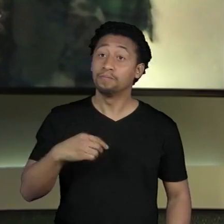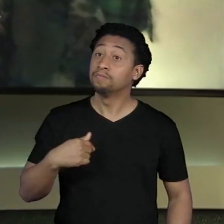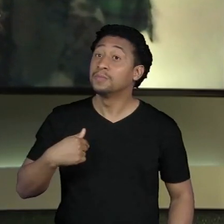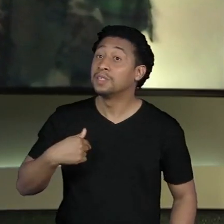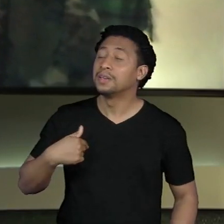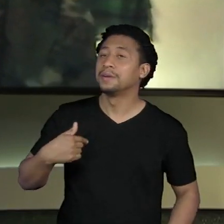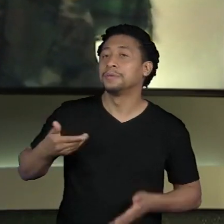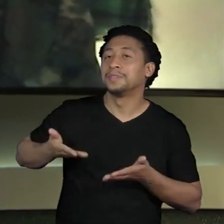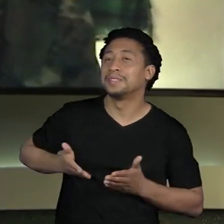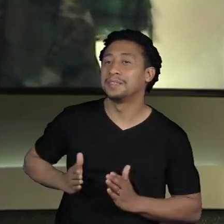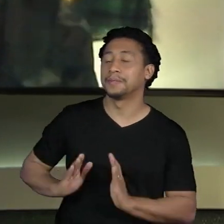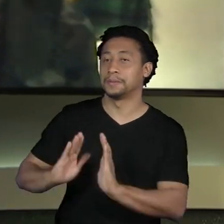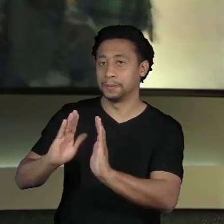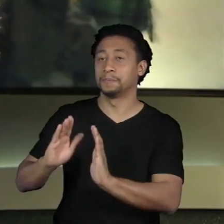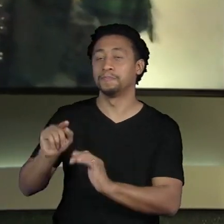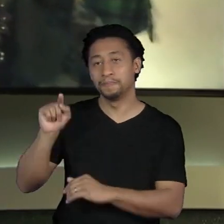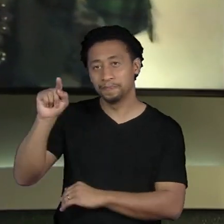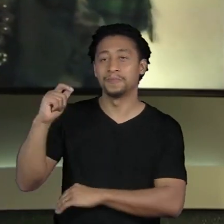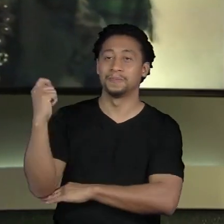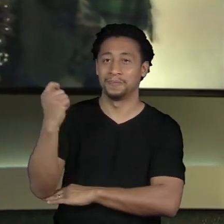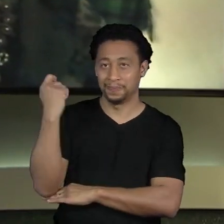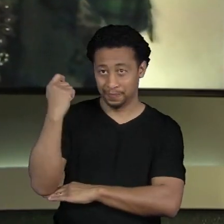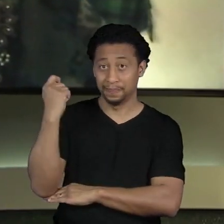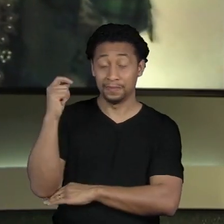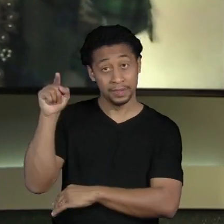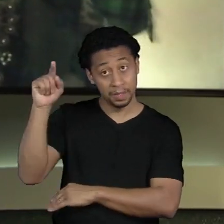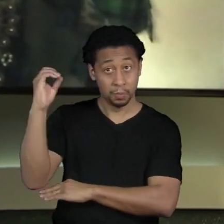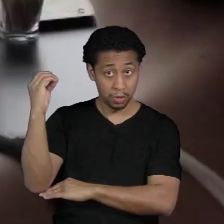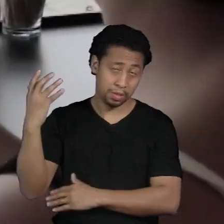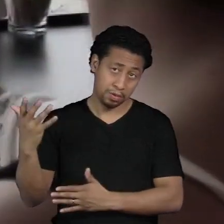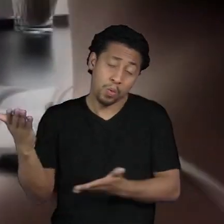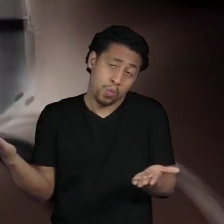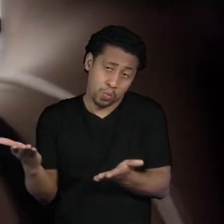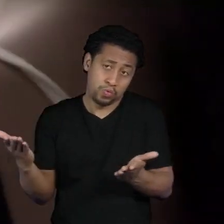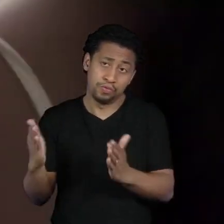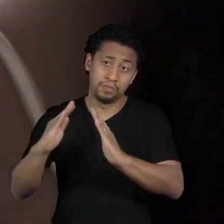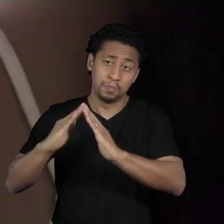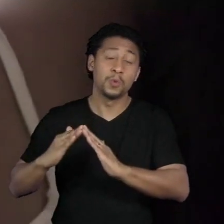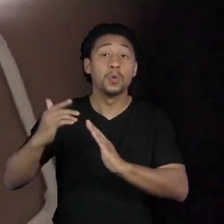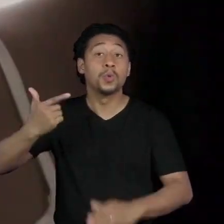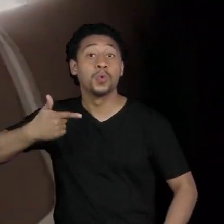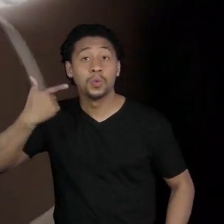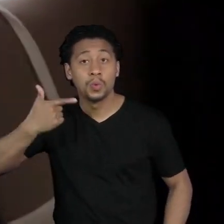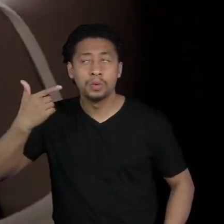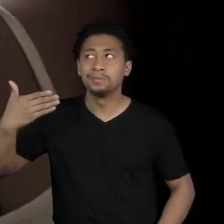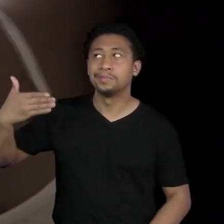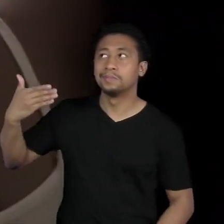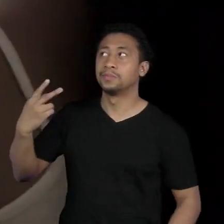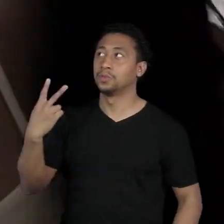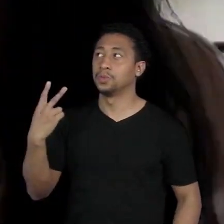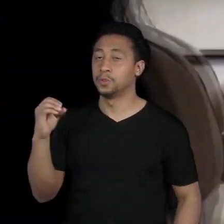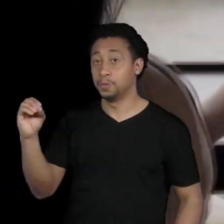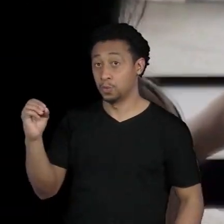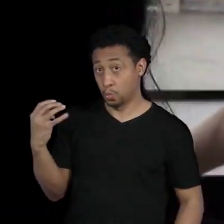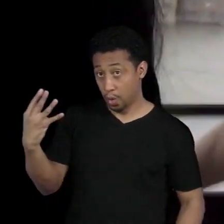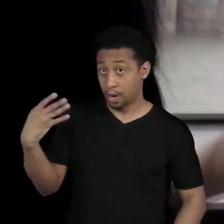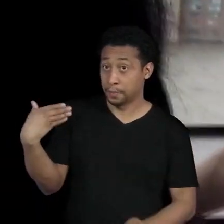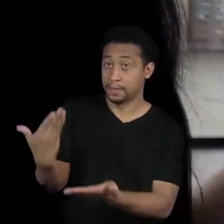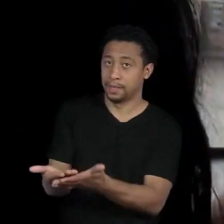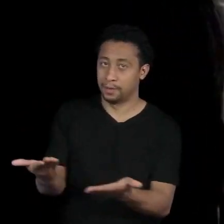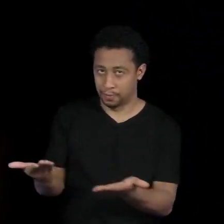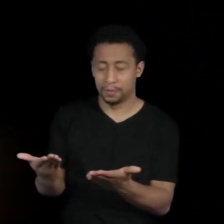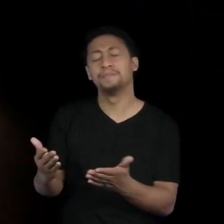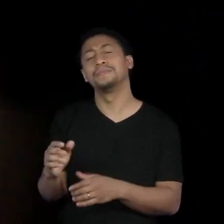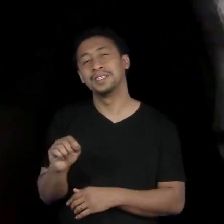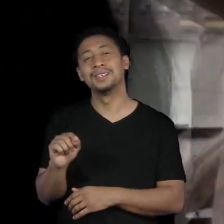de Porto Alegre e eu vivo hoje em Londres desde 2004 e quando eu cheguei